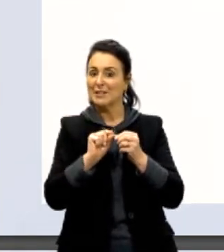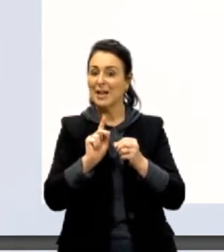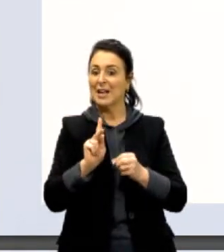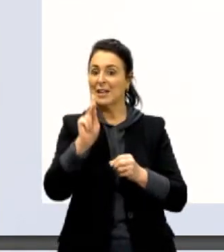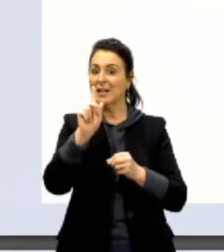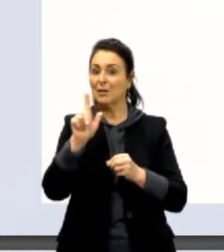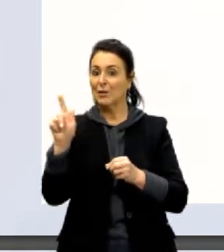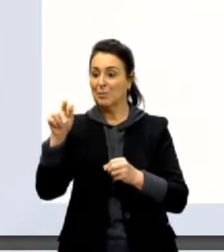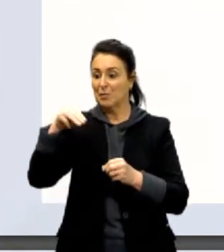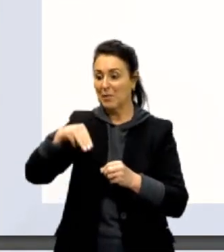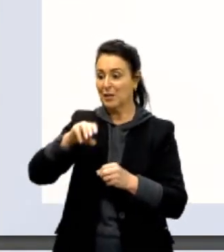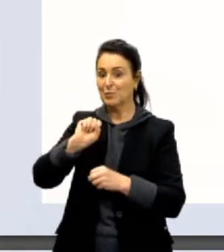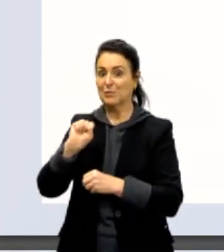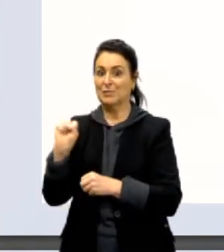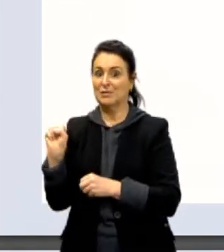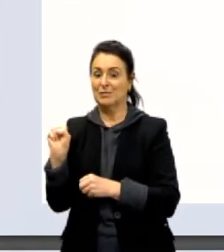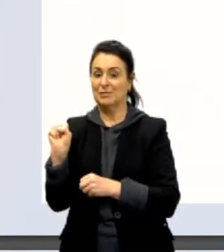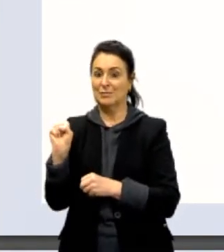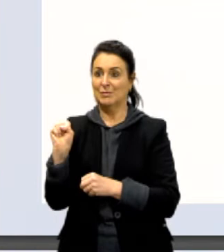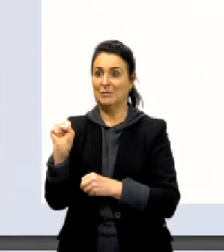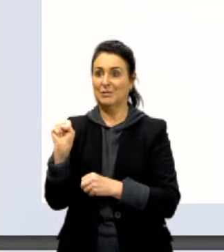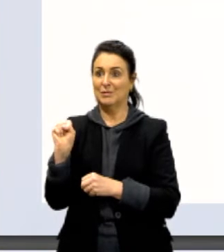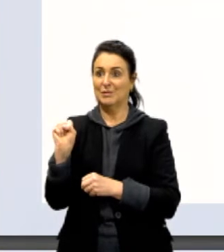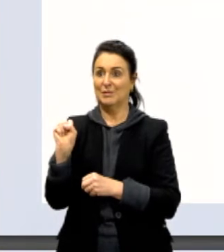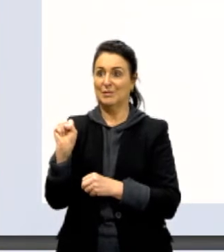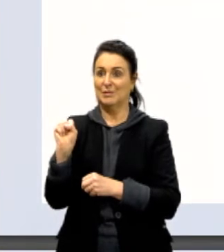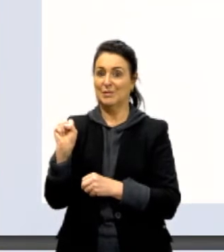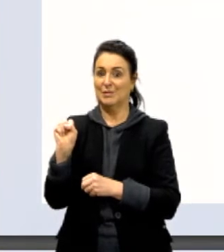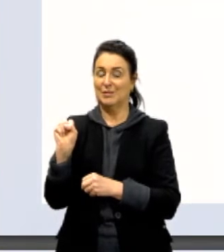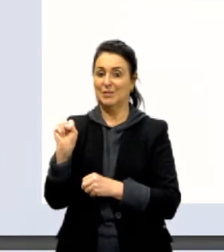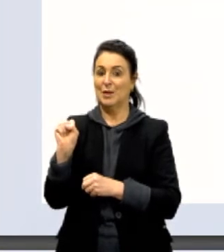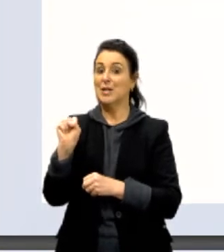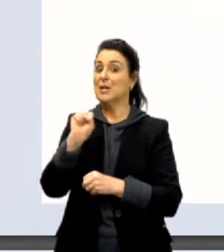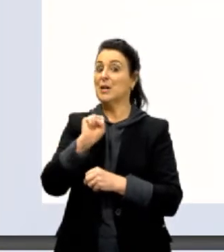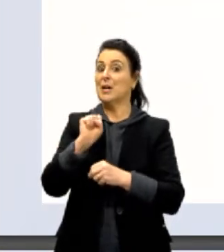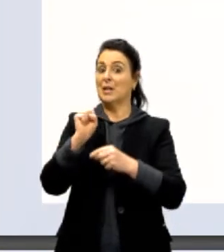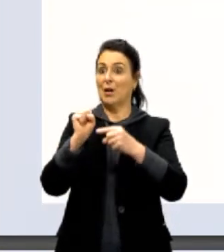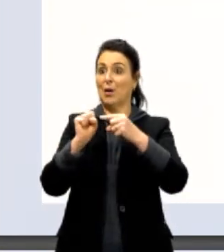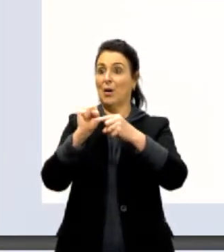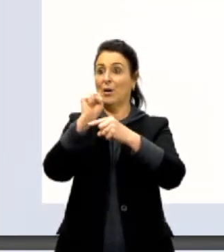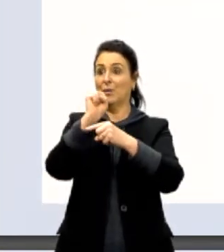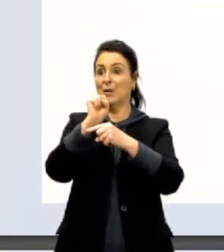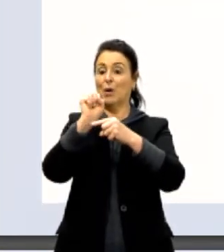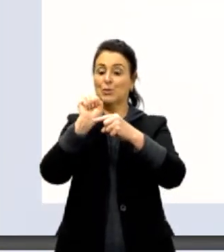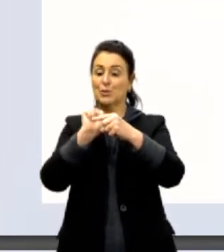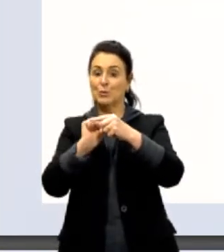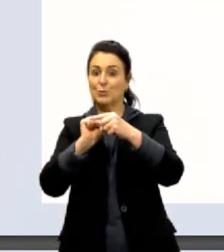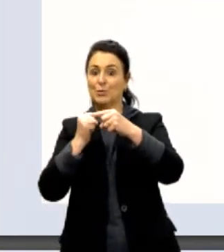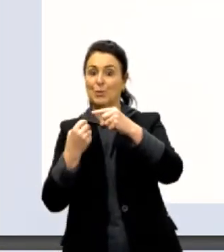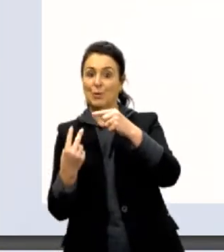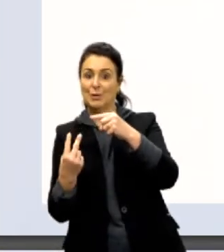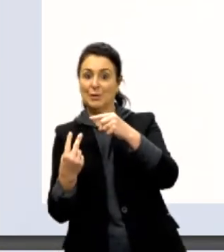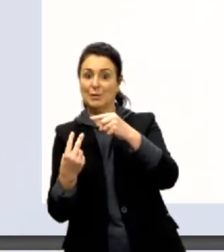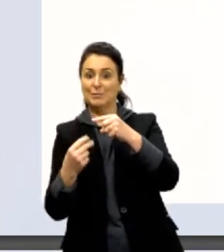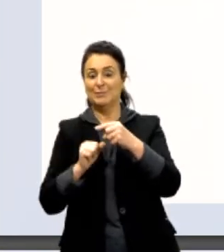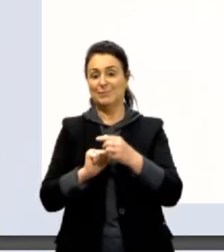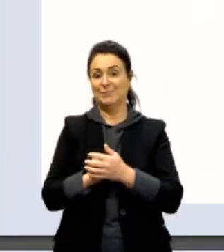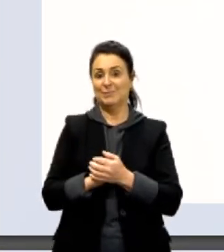metro por segundo sobre segundo ao quadrado. Já ficou bem feio, Ficou bem complicado já